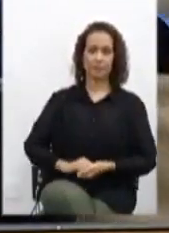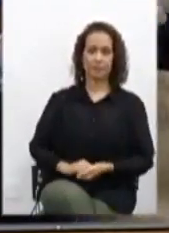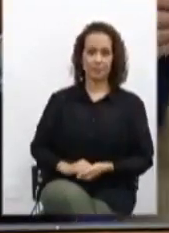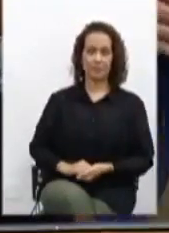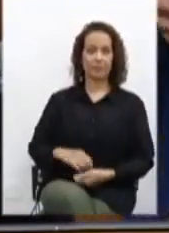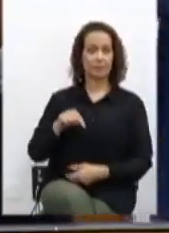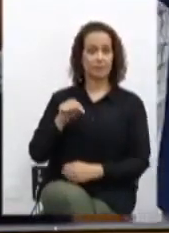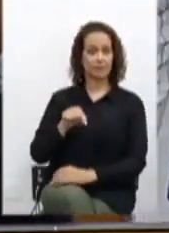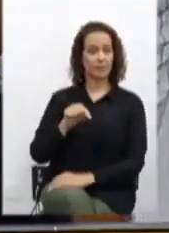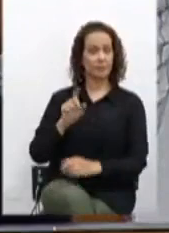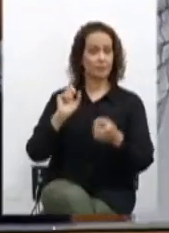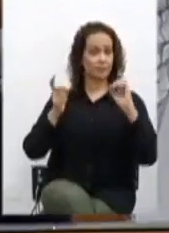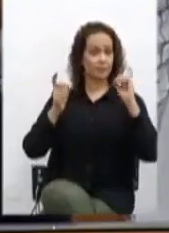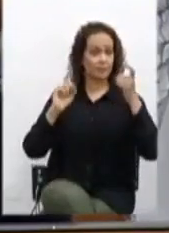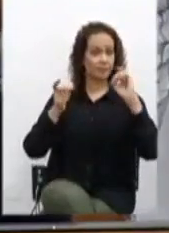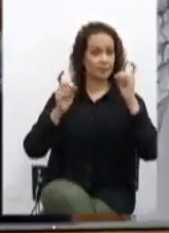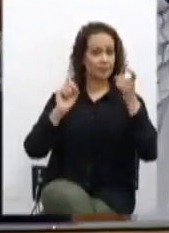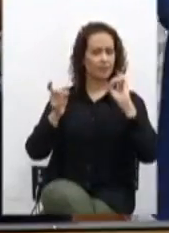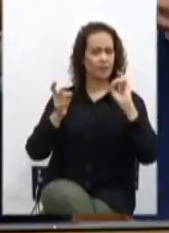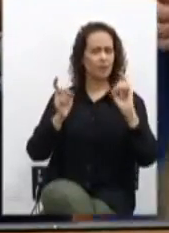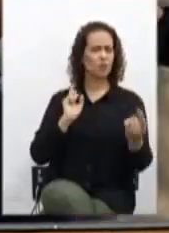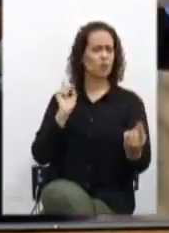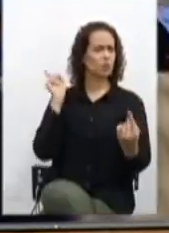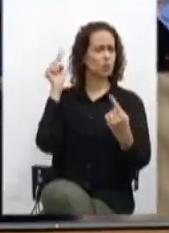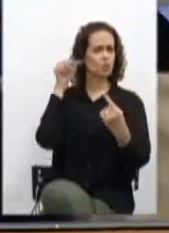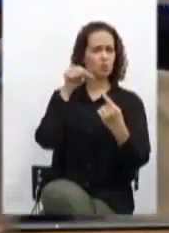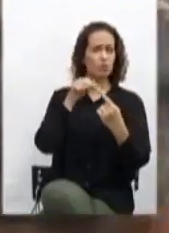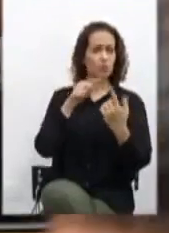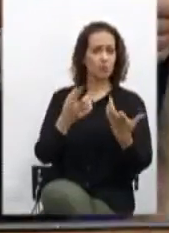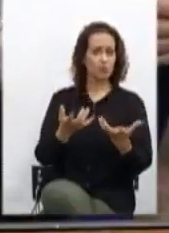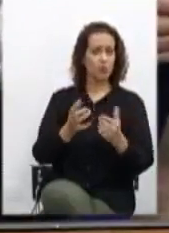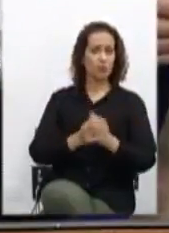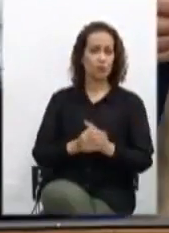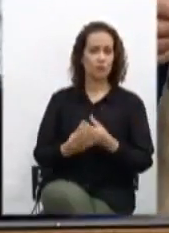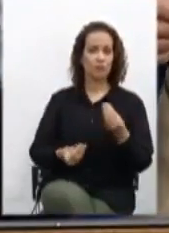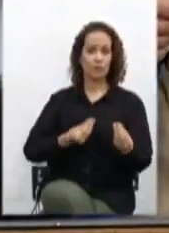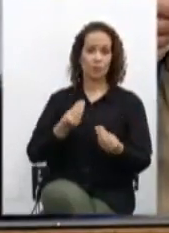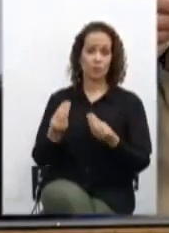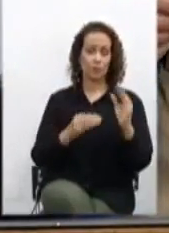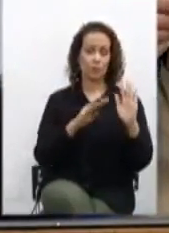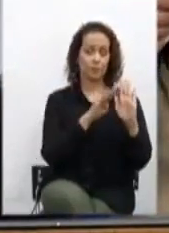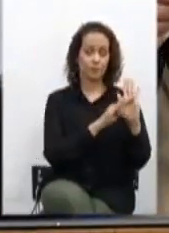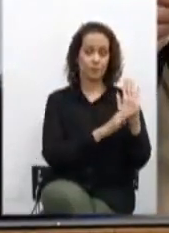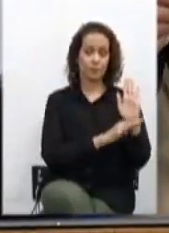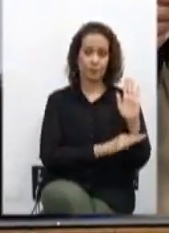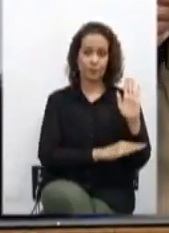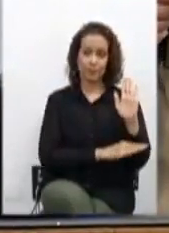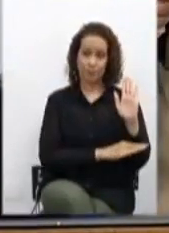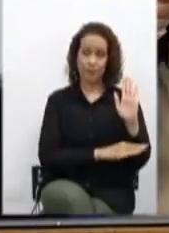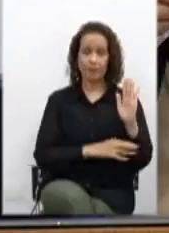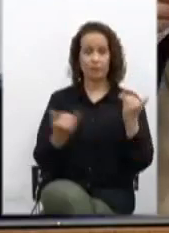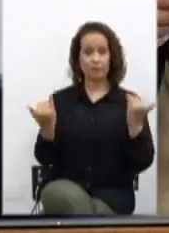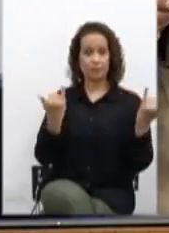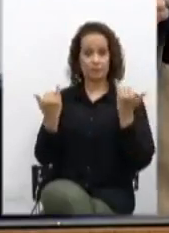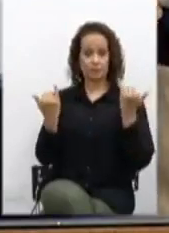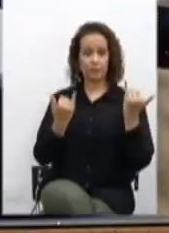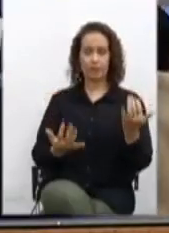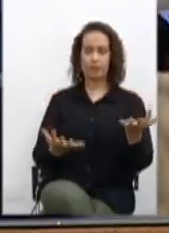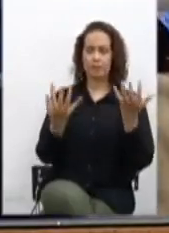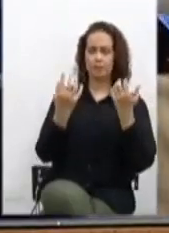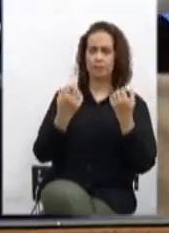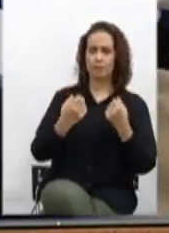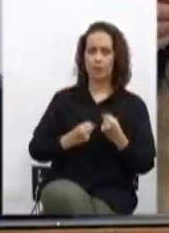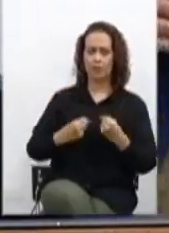Esta reunião se destina a apreciar a matéria constante da pauta e a receber, discutir